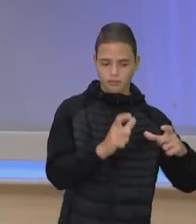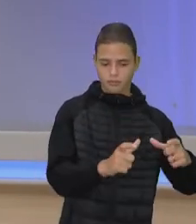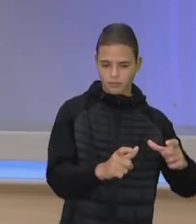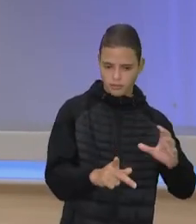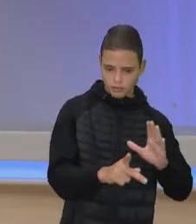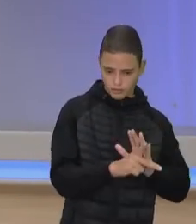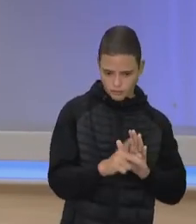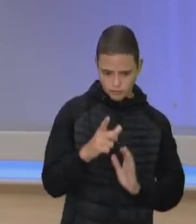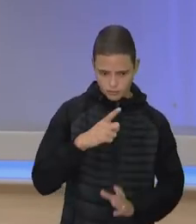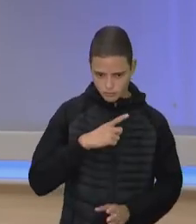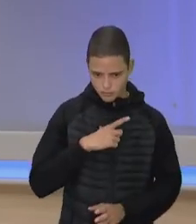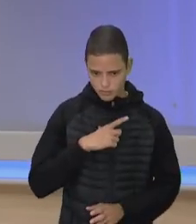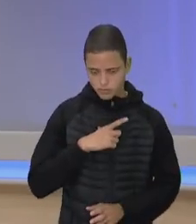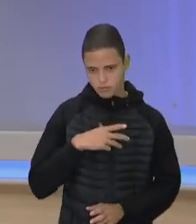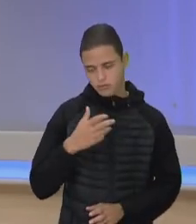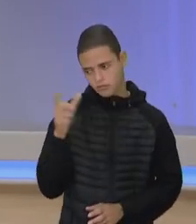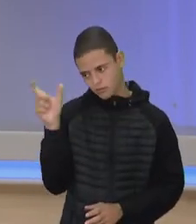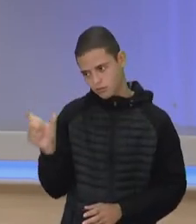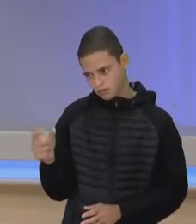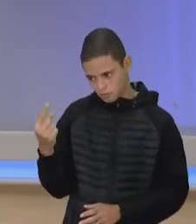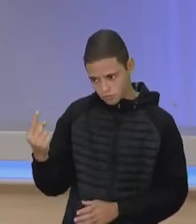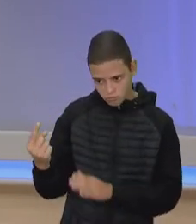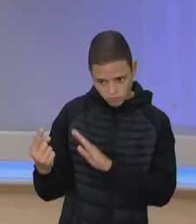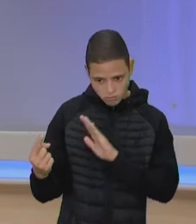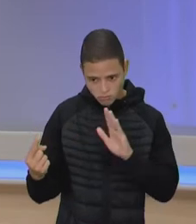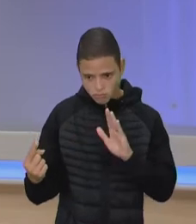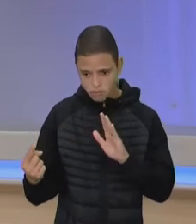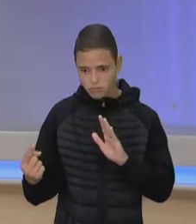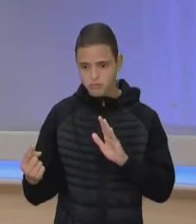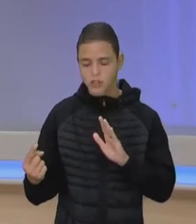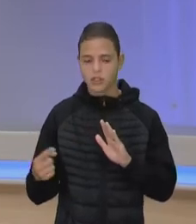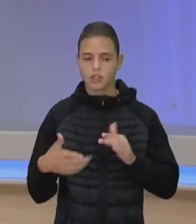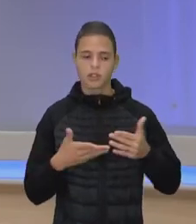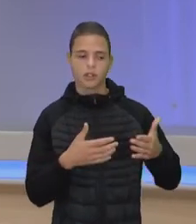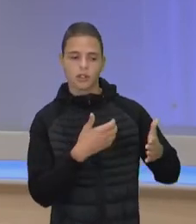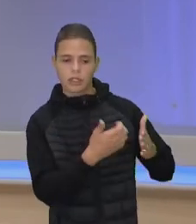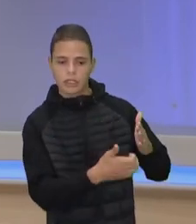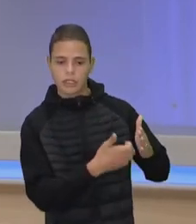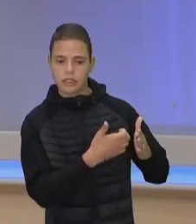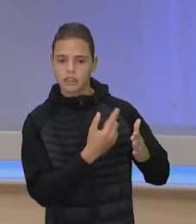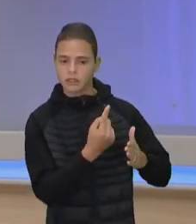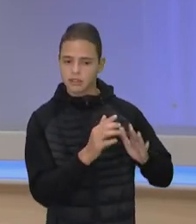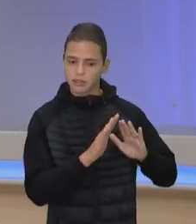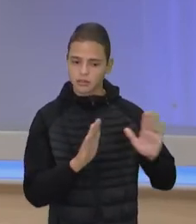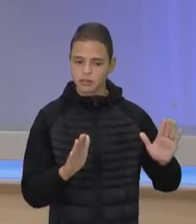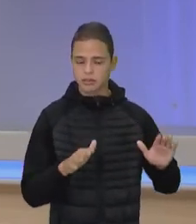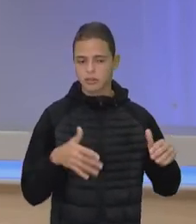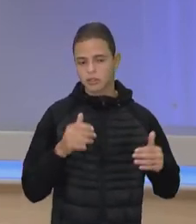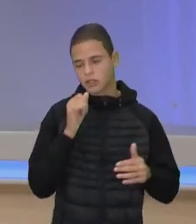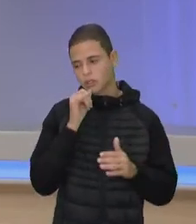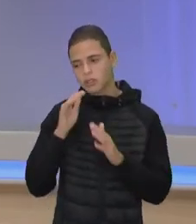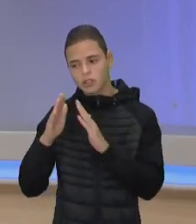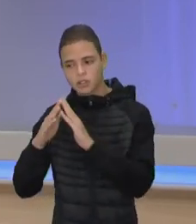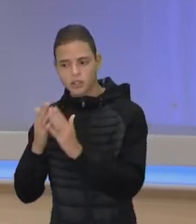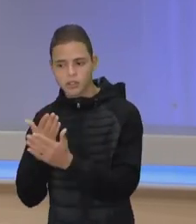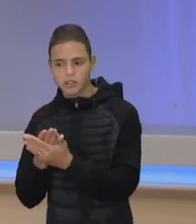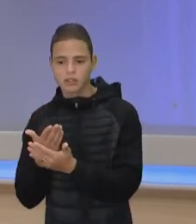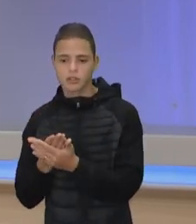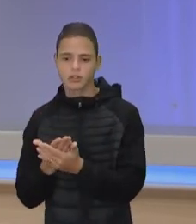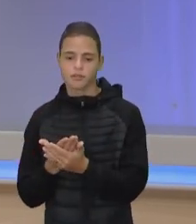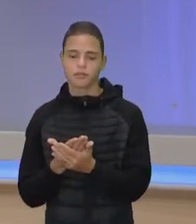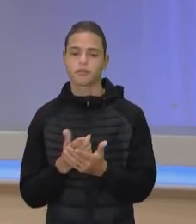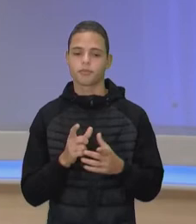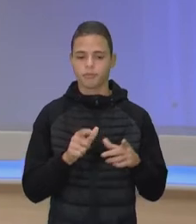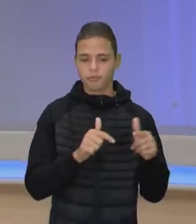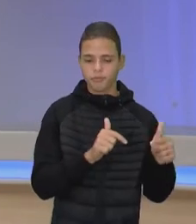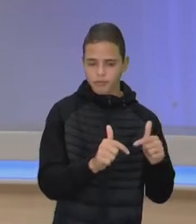em uma pessoa ou em uma instituição, como, por exemplo, na escola, como, por exemplo, no mundo do